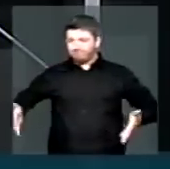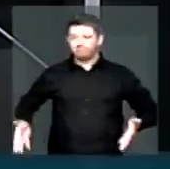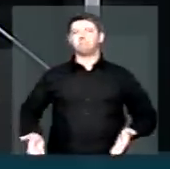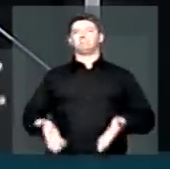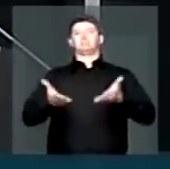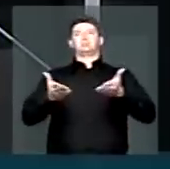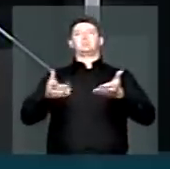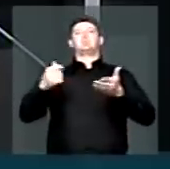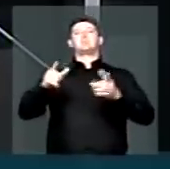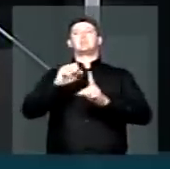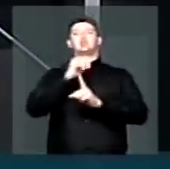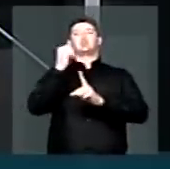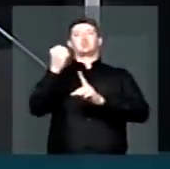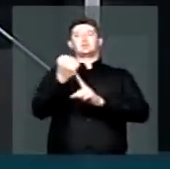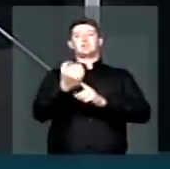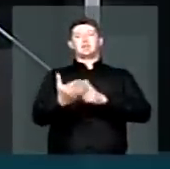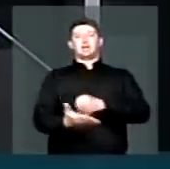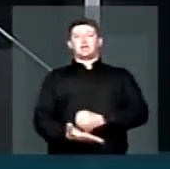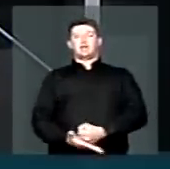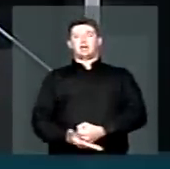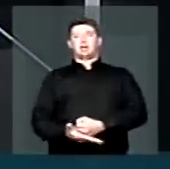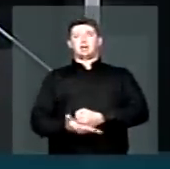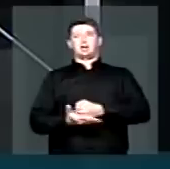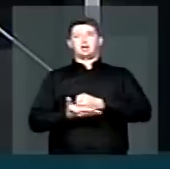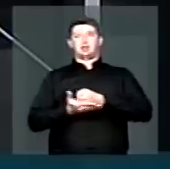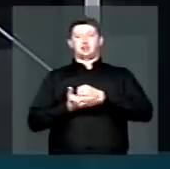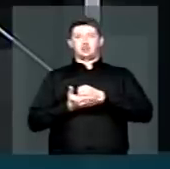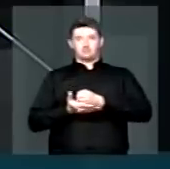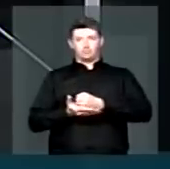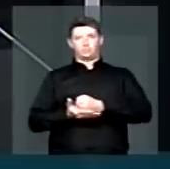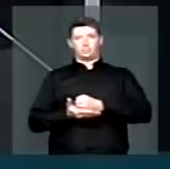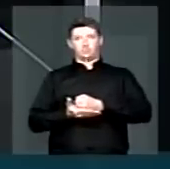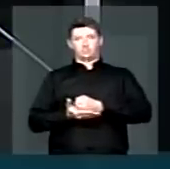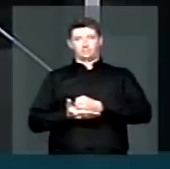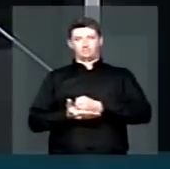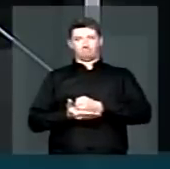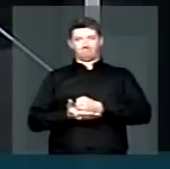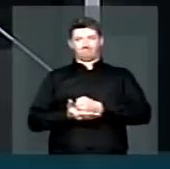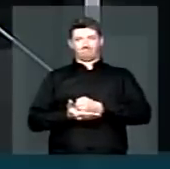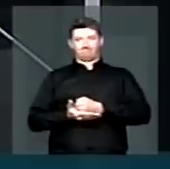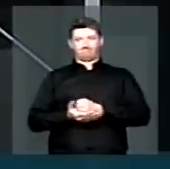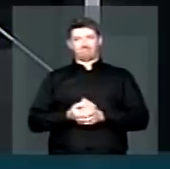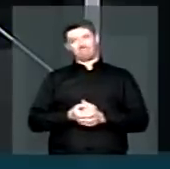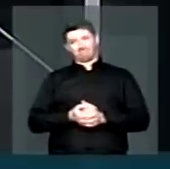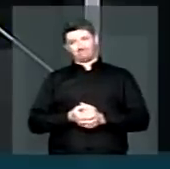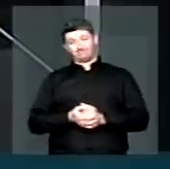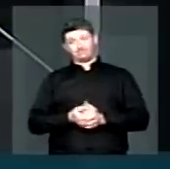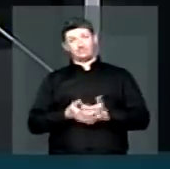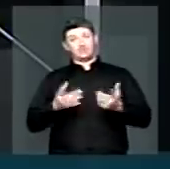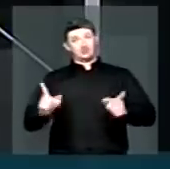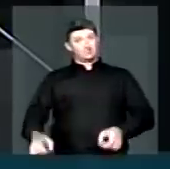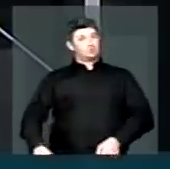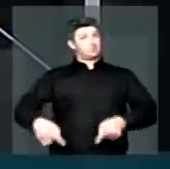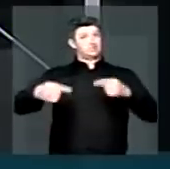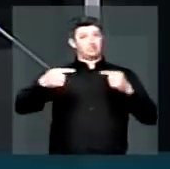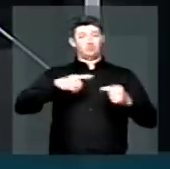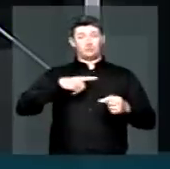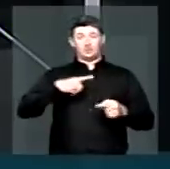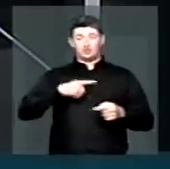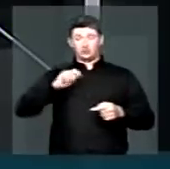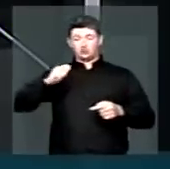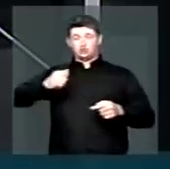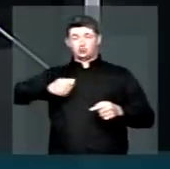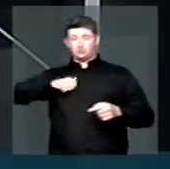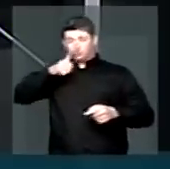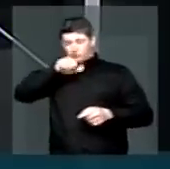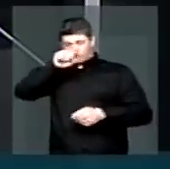tem que ter a sociedade como colaboradora neste exercício. E nos desafios da maternidade